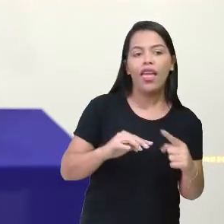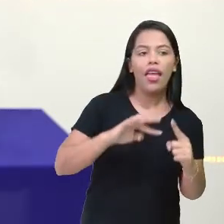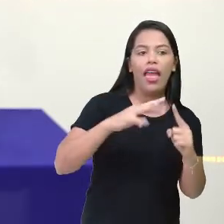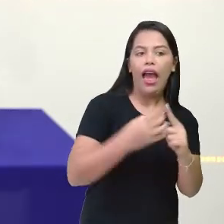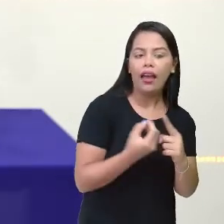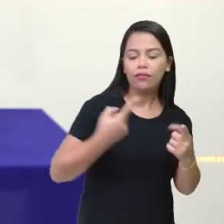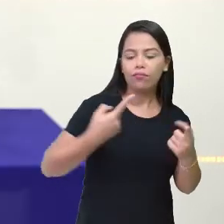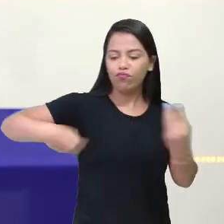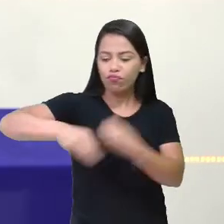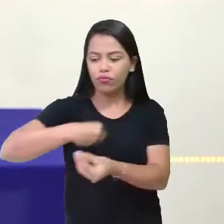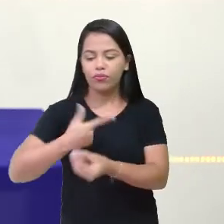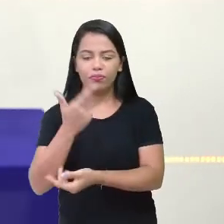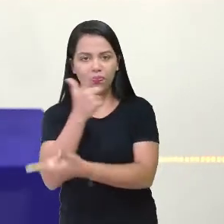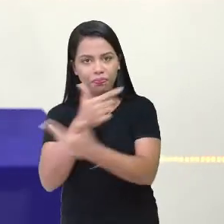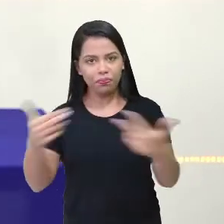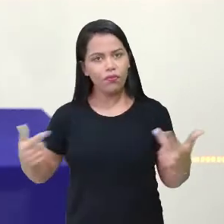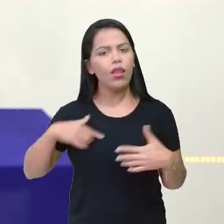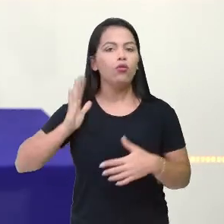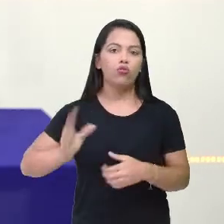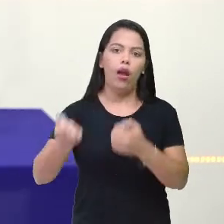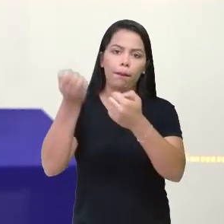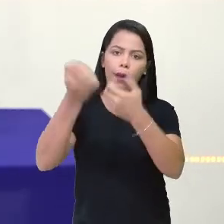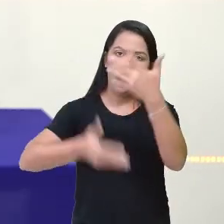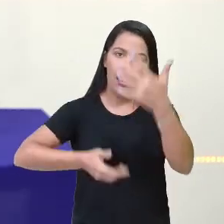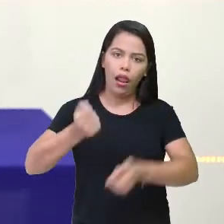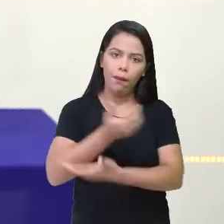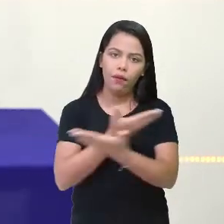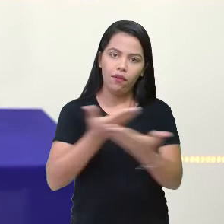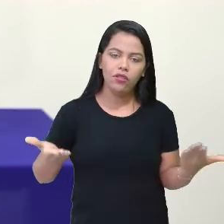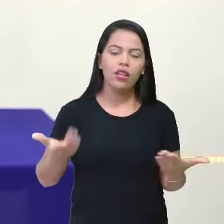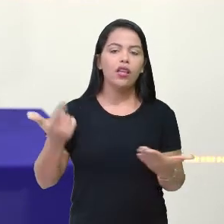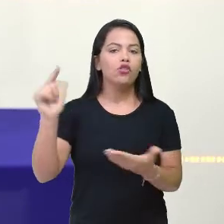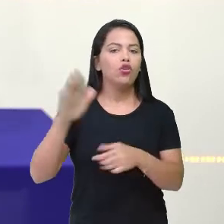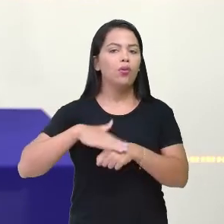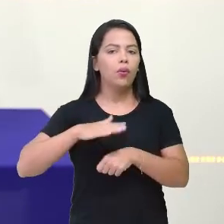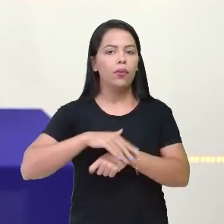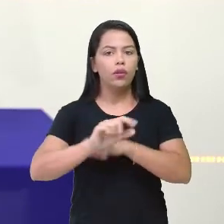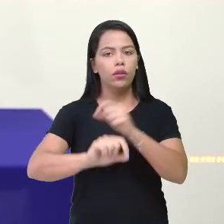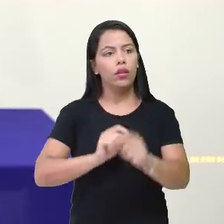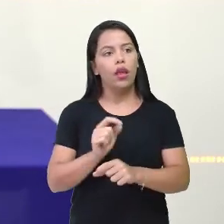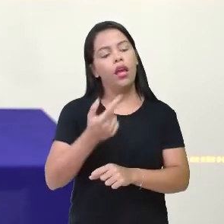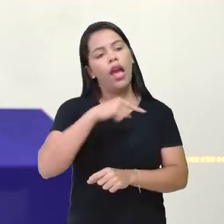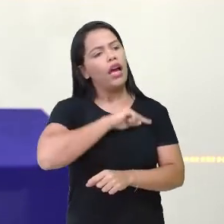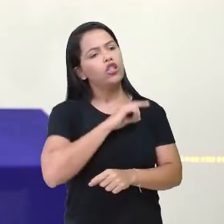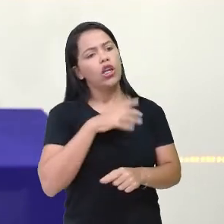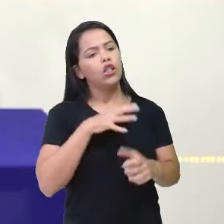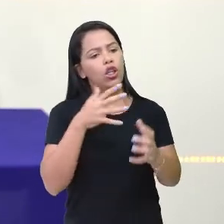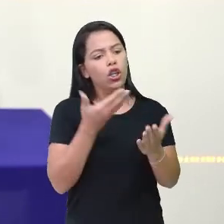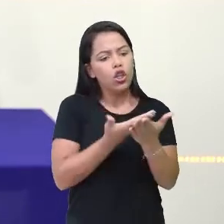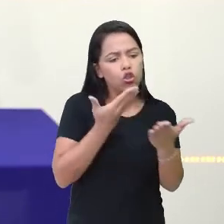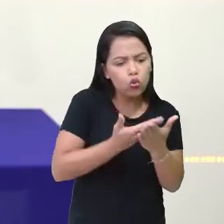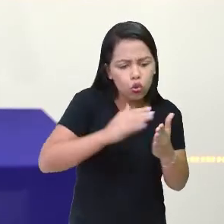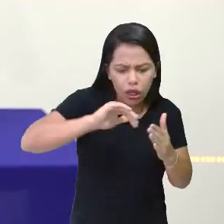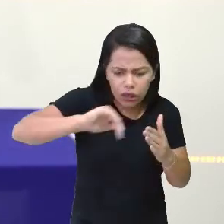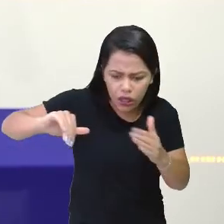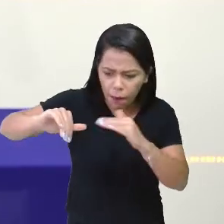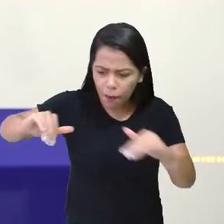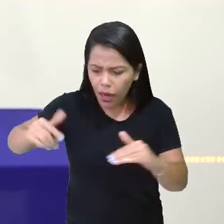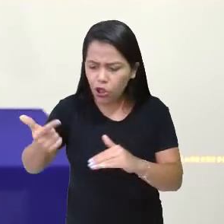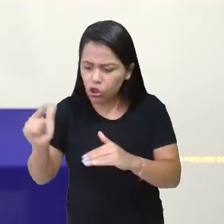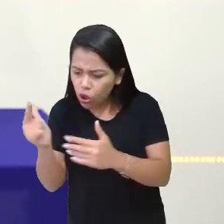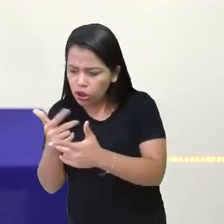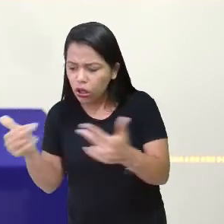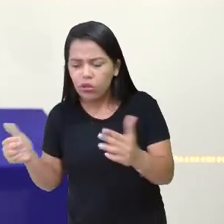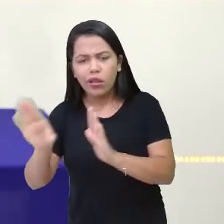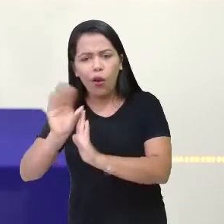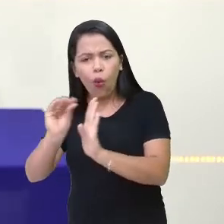eu já tinha falado aqui com vocês várias vezes, né? Que a gente não só estuda uma coisa em separado, sempre um assunto